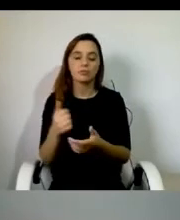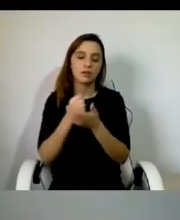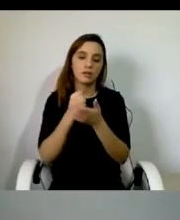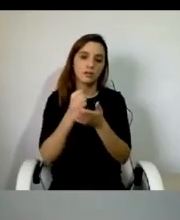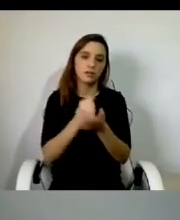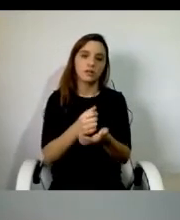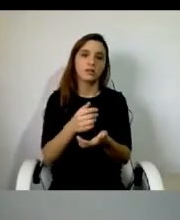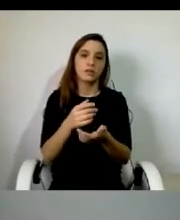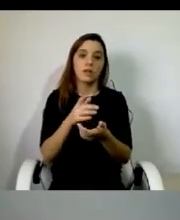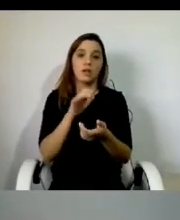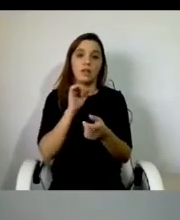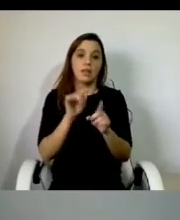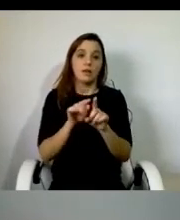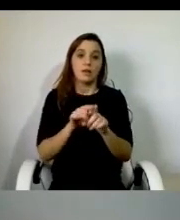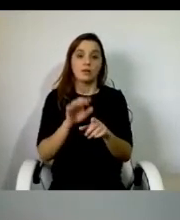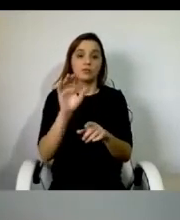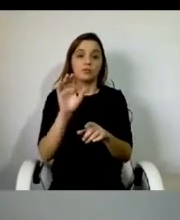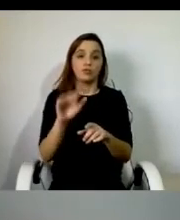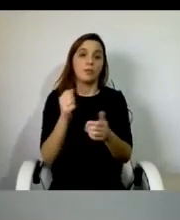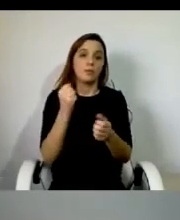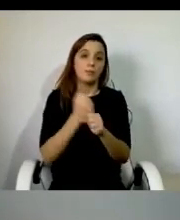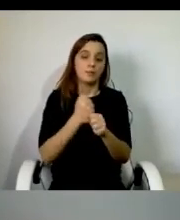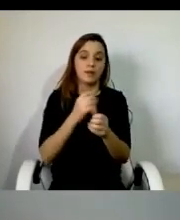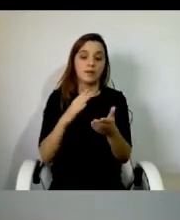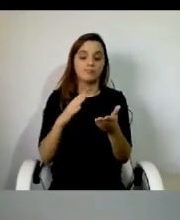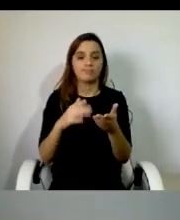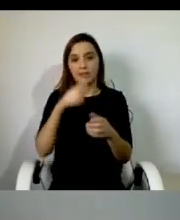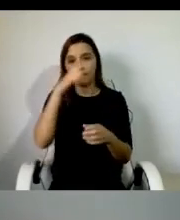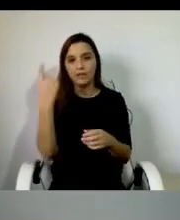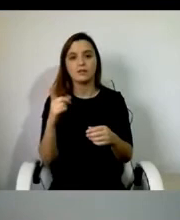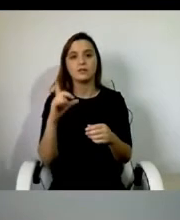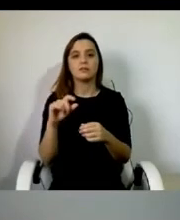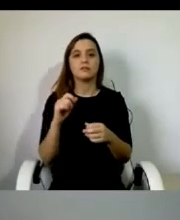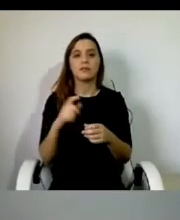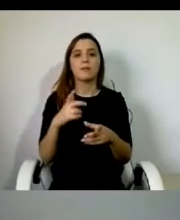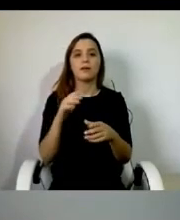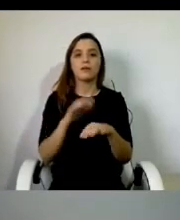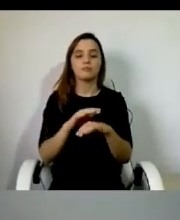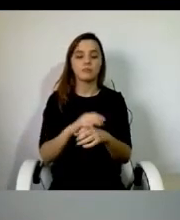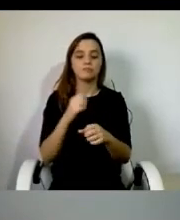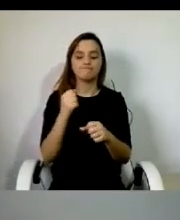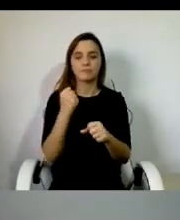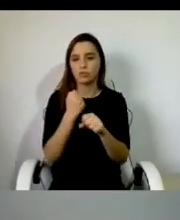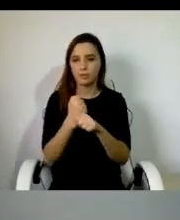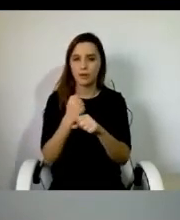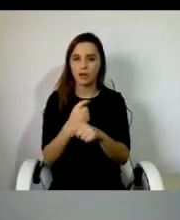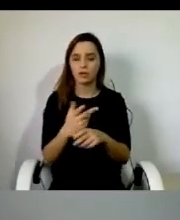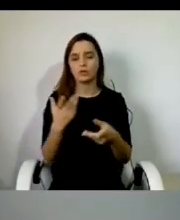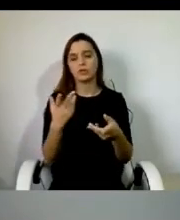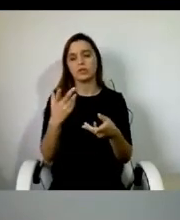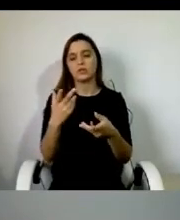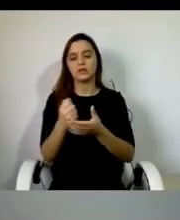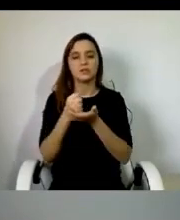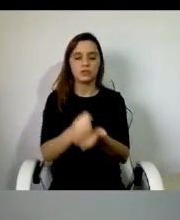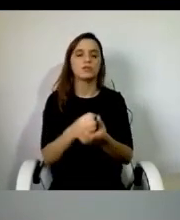do exercício do serviço de assistência pessoal, porque muitos dos nossos, aqui